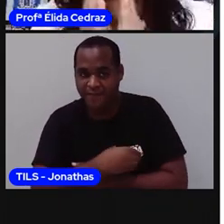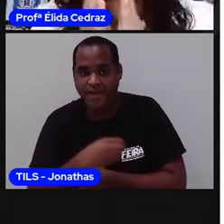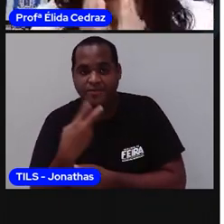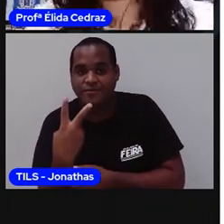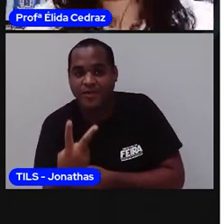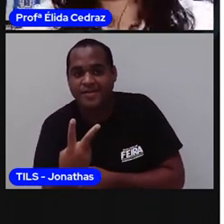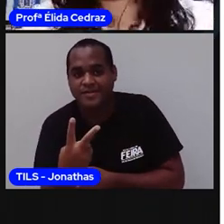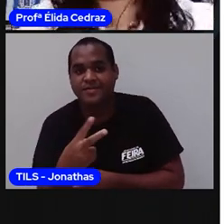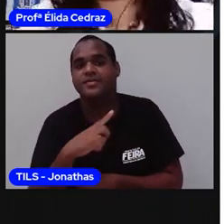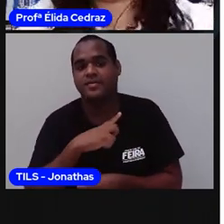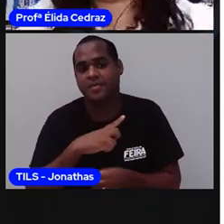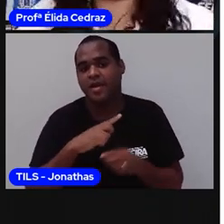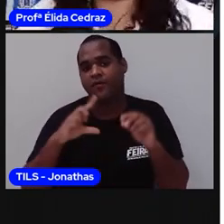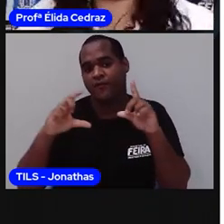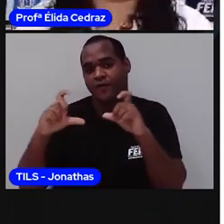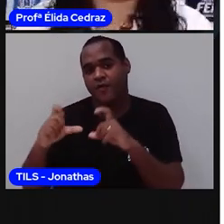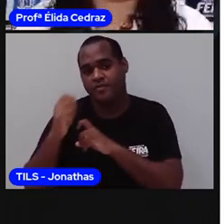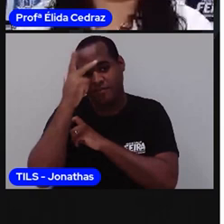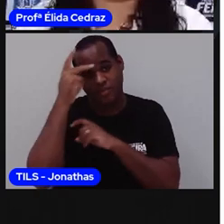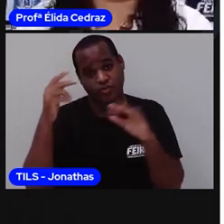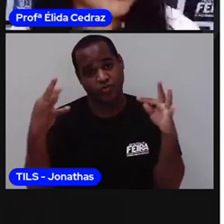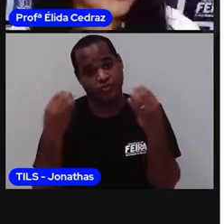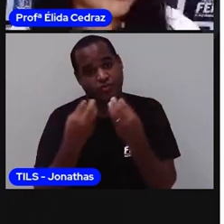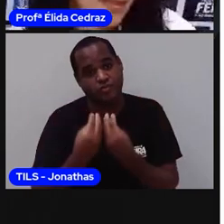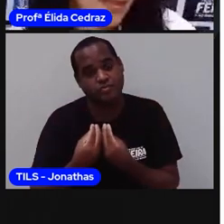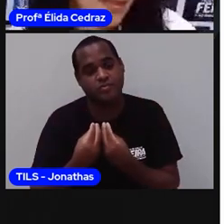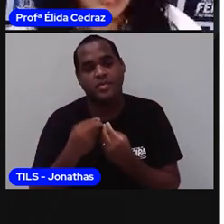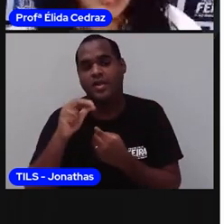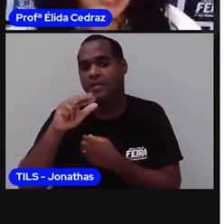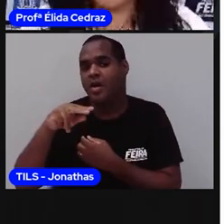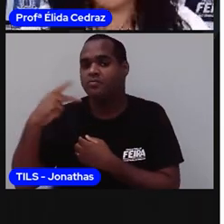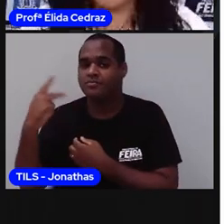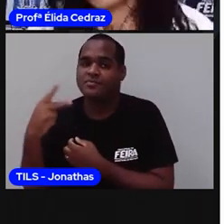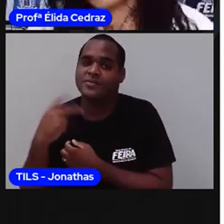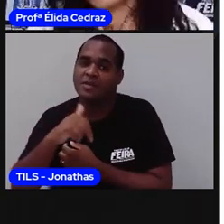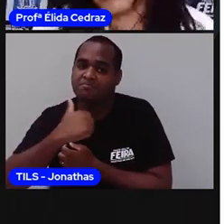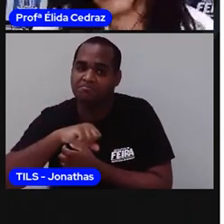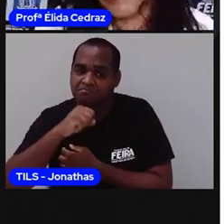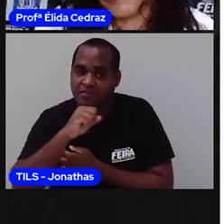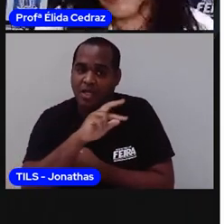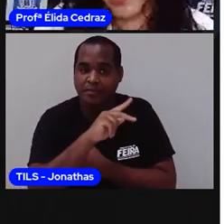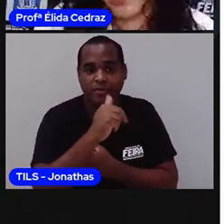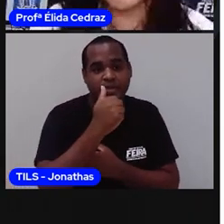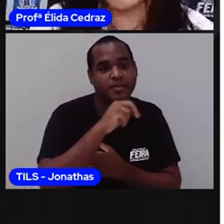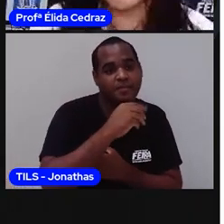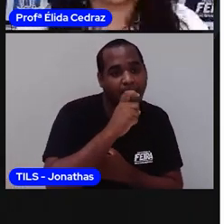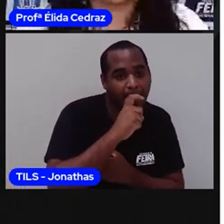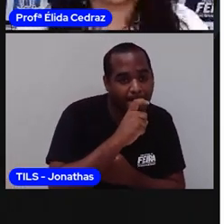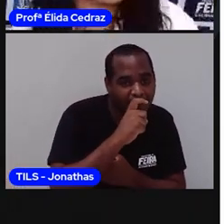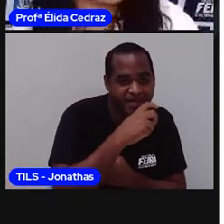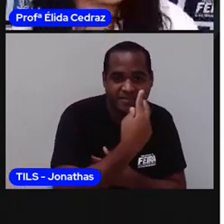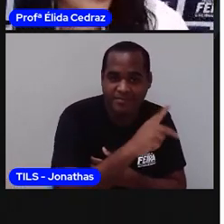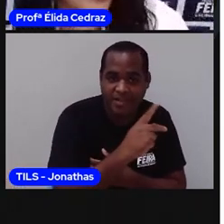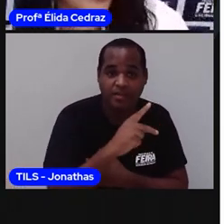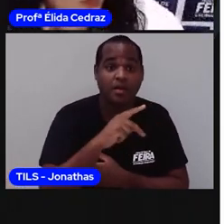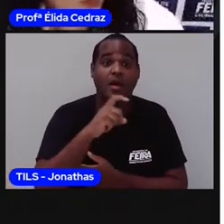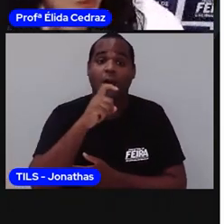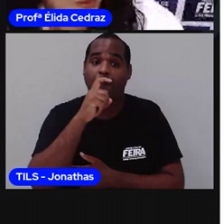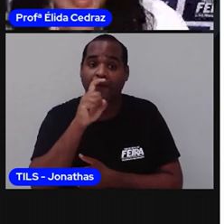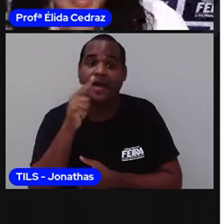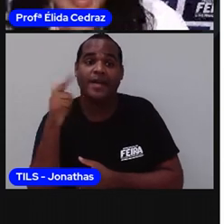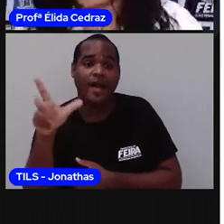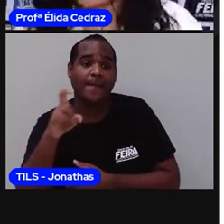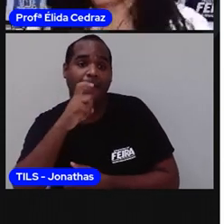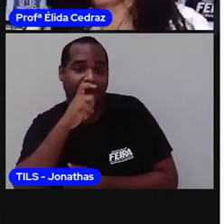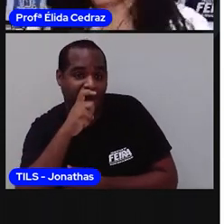E aí tem fotos de todo mundo. Dos irmãos da mãe, dos irmãos do pai, dos pais do